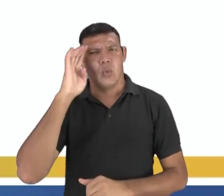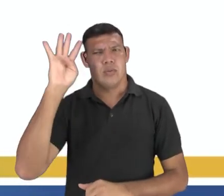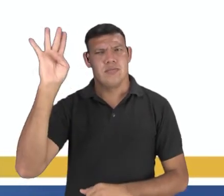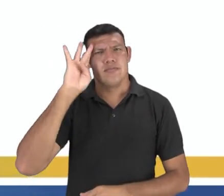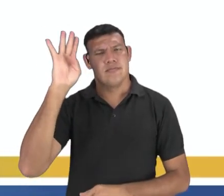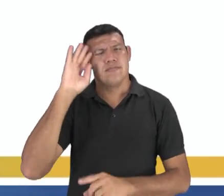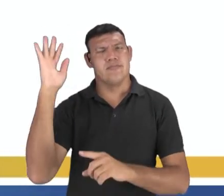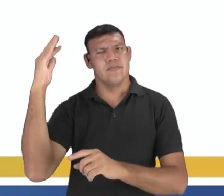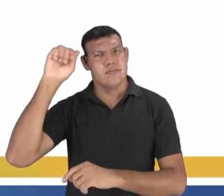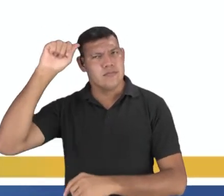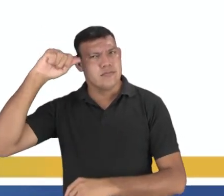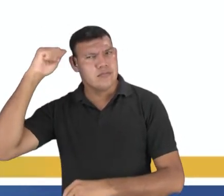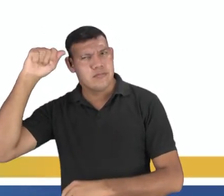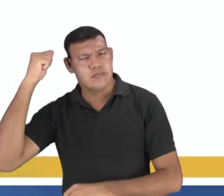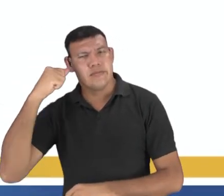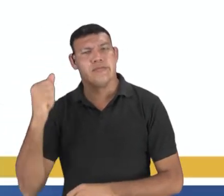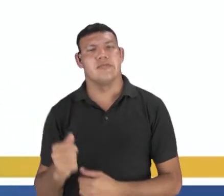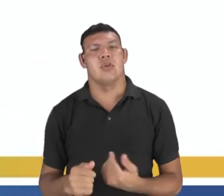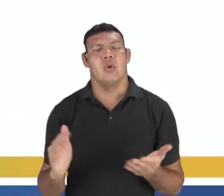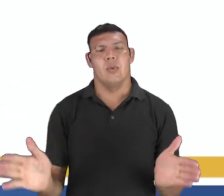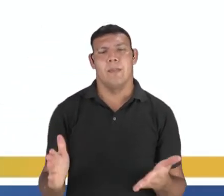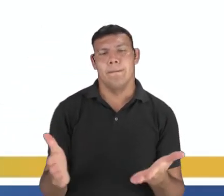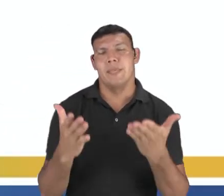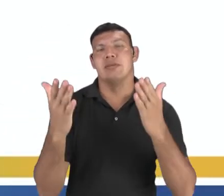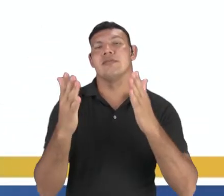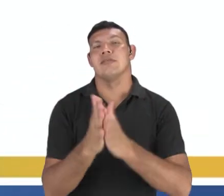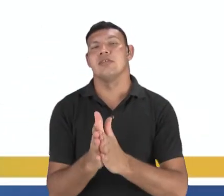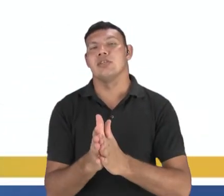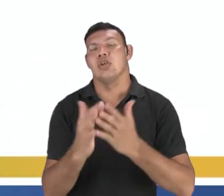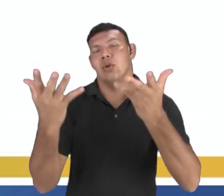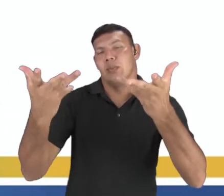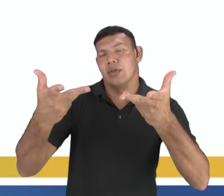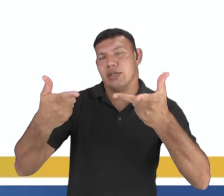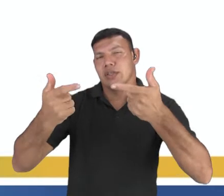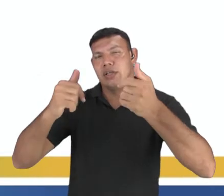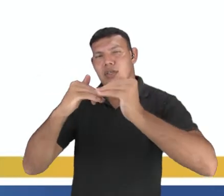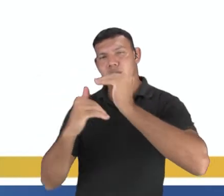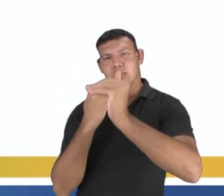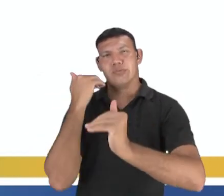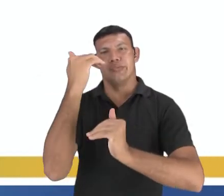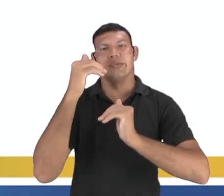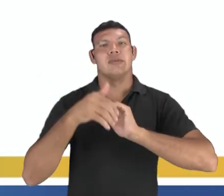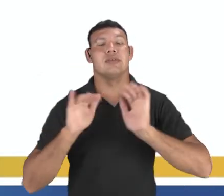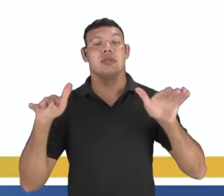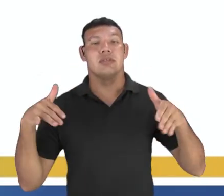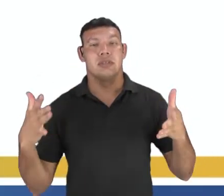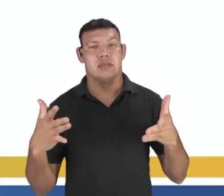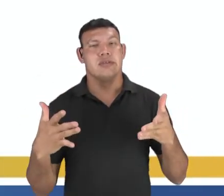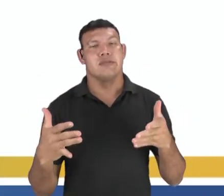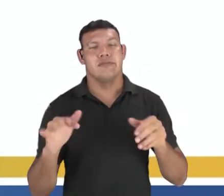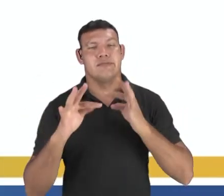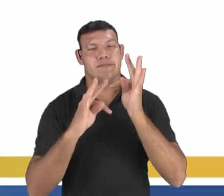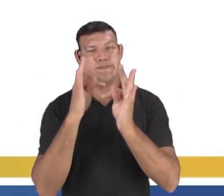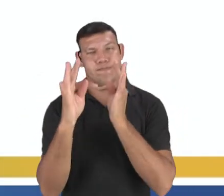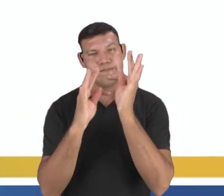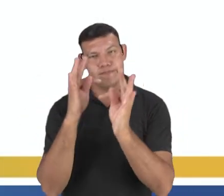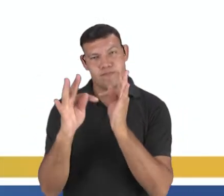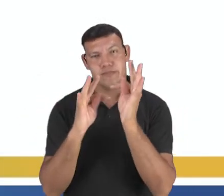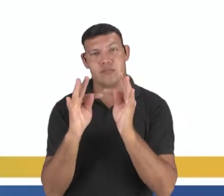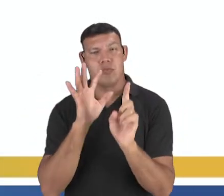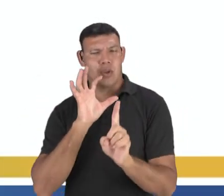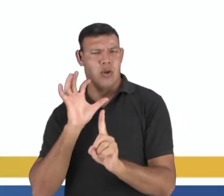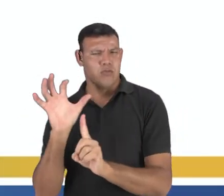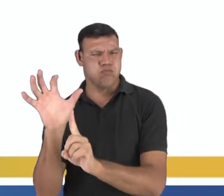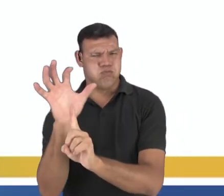tantas outras correntes artísticas que elevaram o trabalho artístico além das potencialidades da máquina. Assim, todas